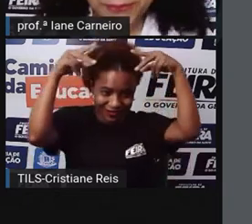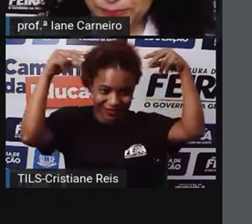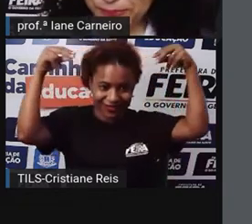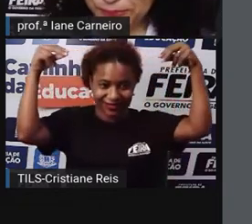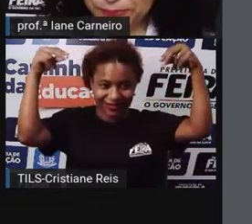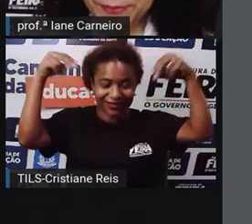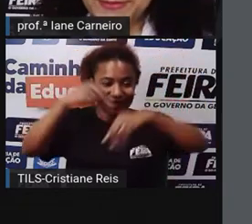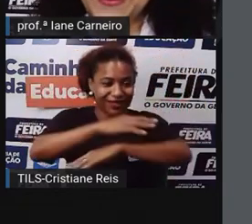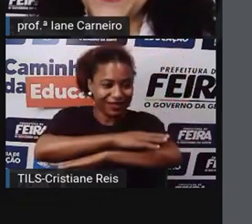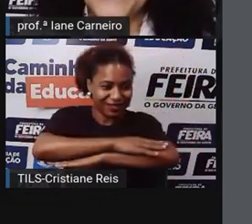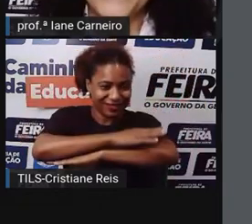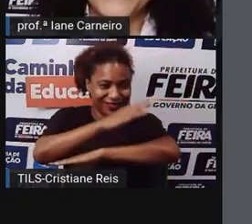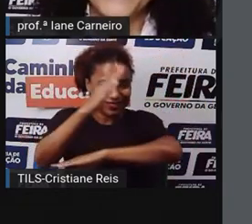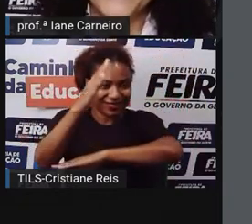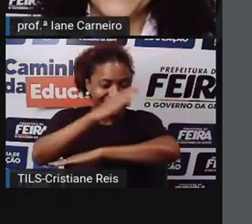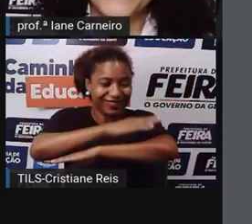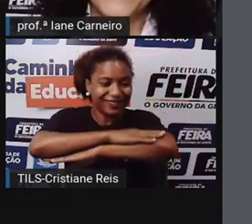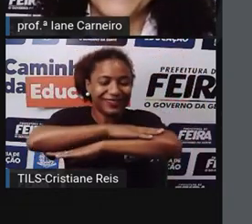noivo.